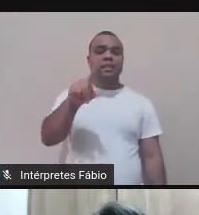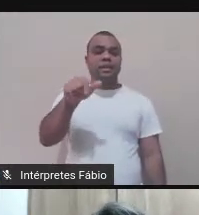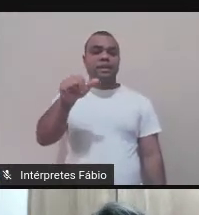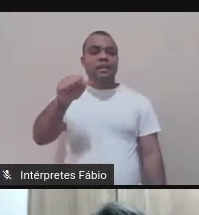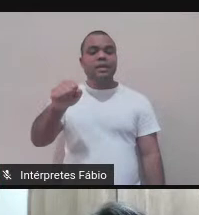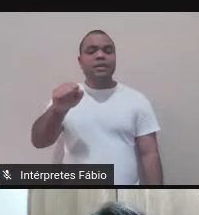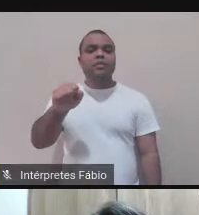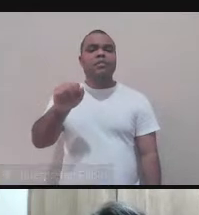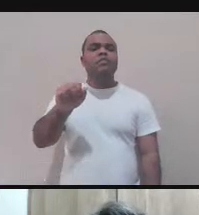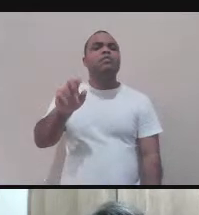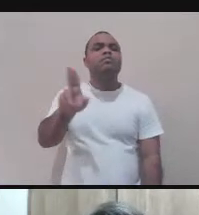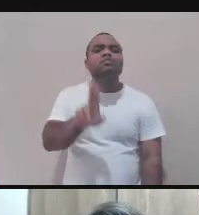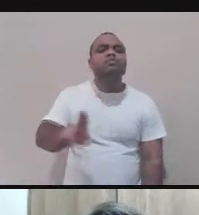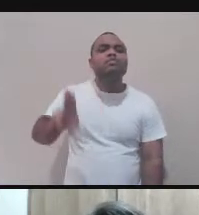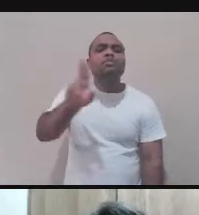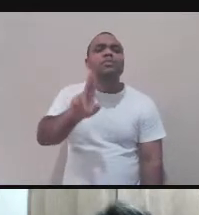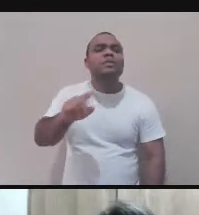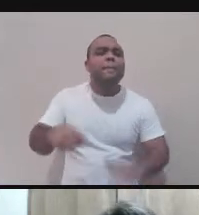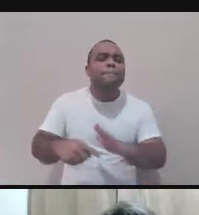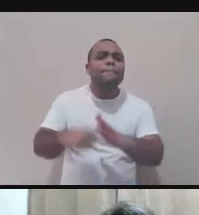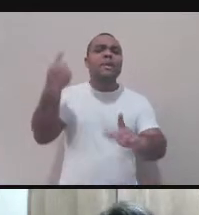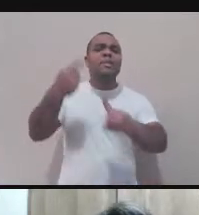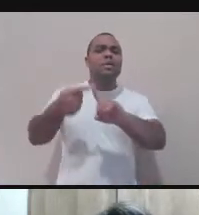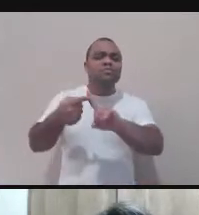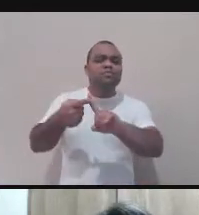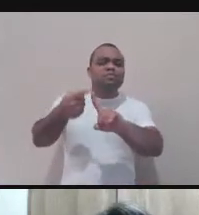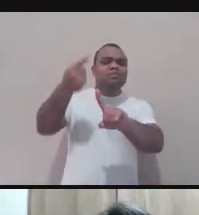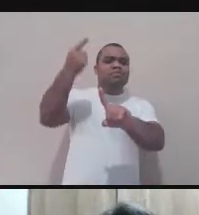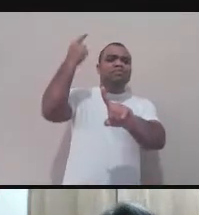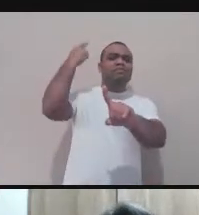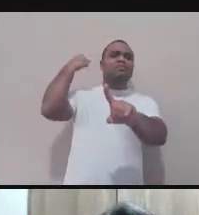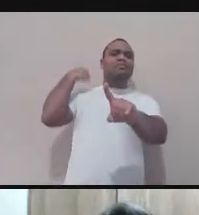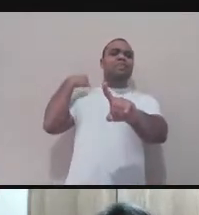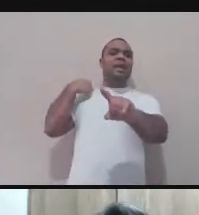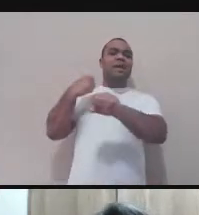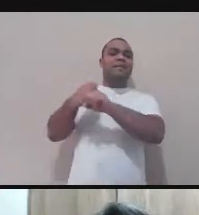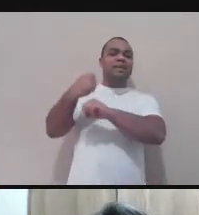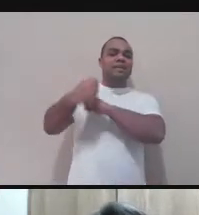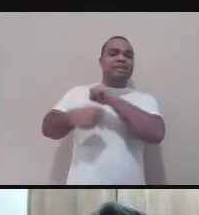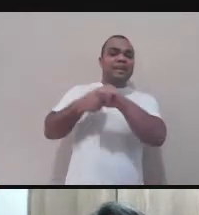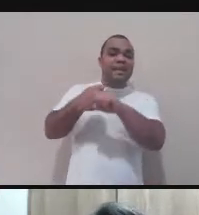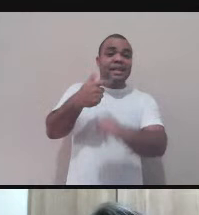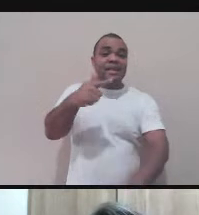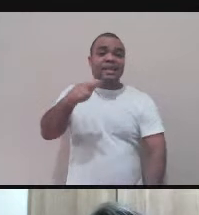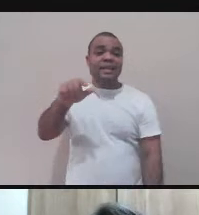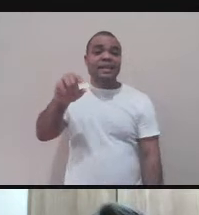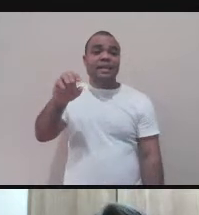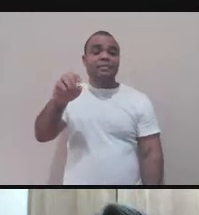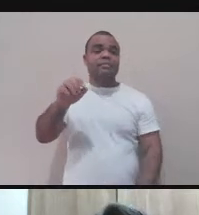Mas a palavra intermédium já aparece nos escritos do poeta inglês Samuel Taylor Coleridge Em